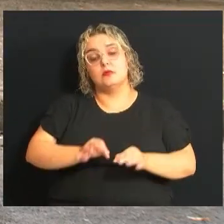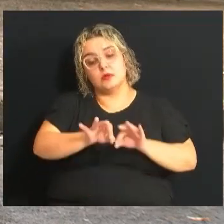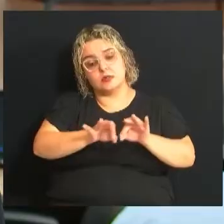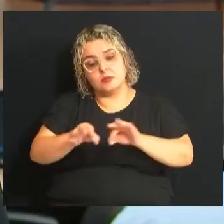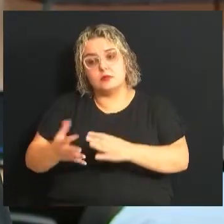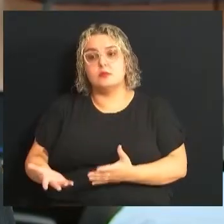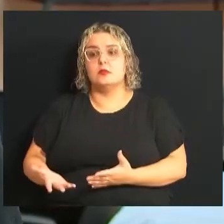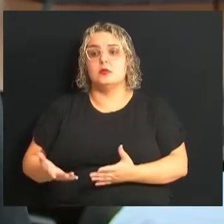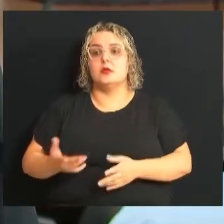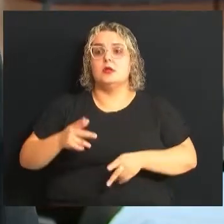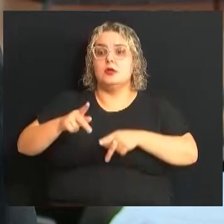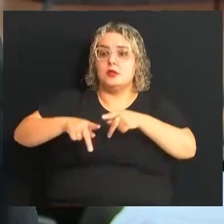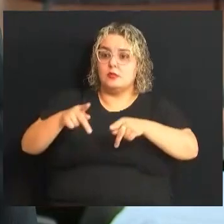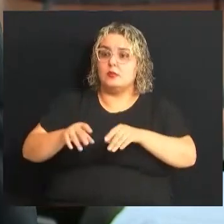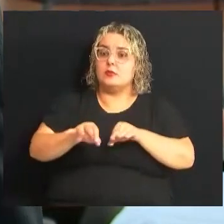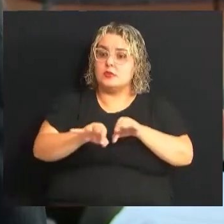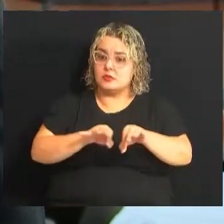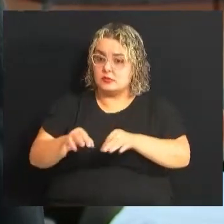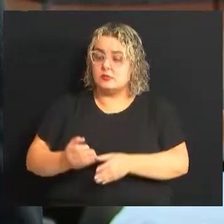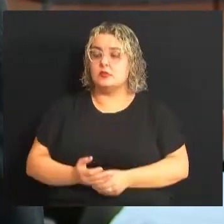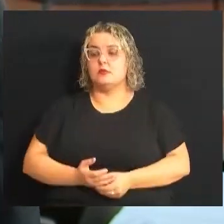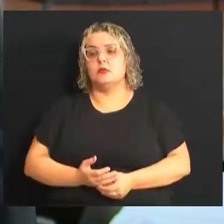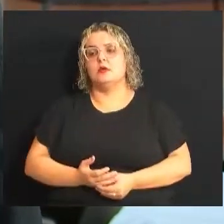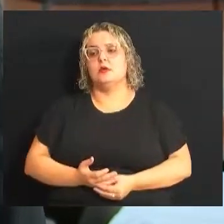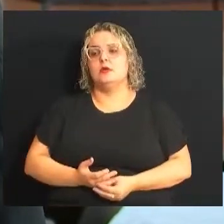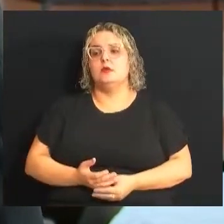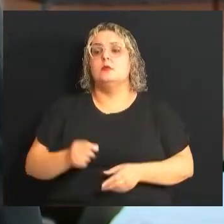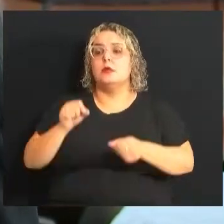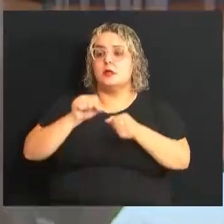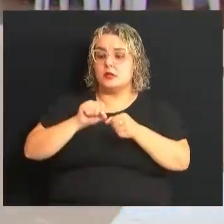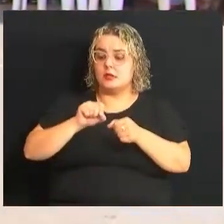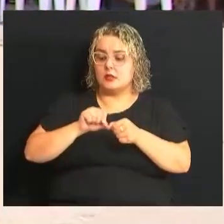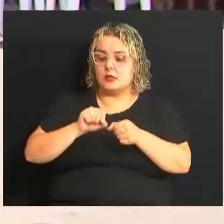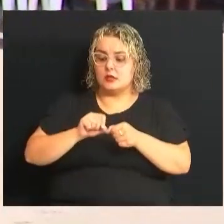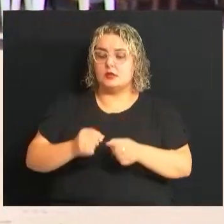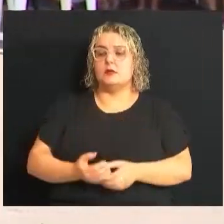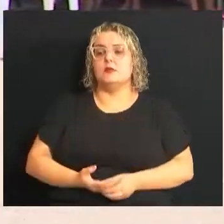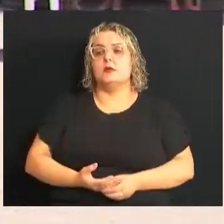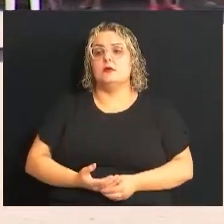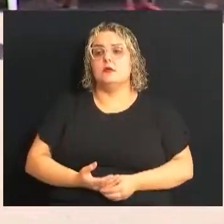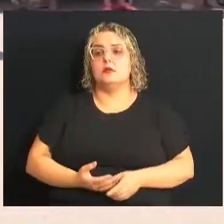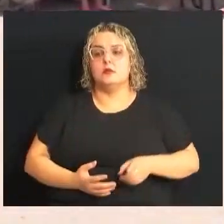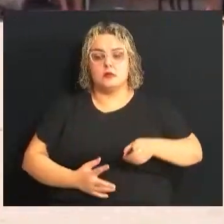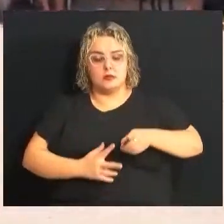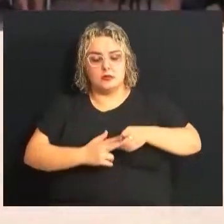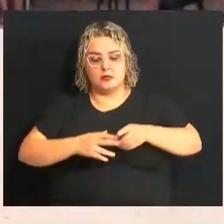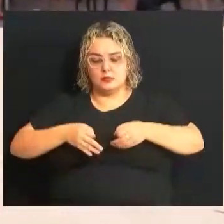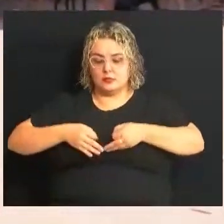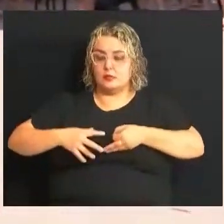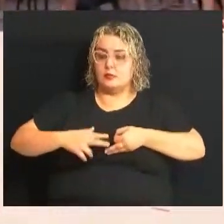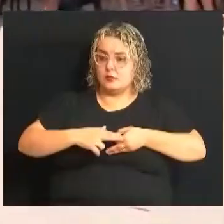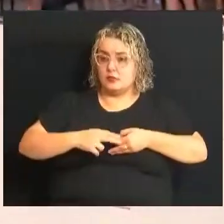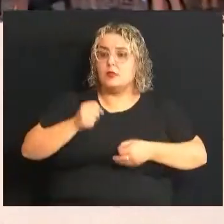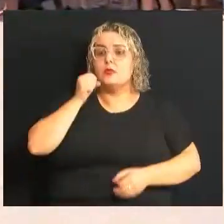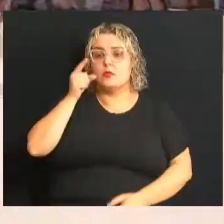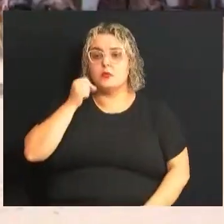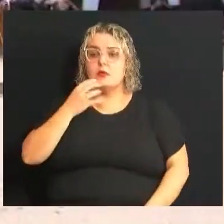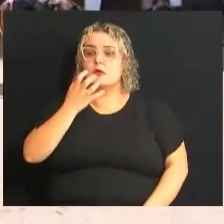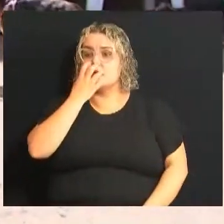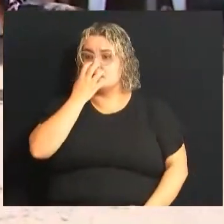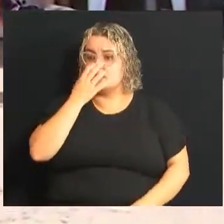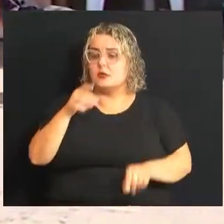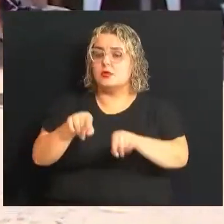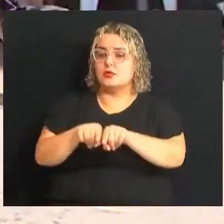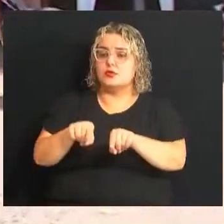atendimento Fazer um planejamento e a população também se preparar para que seja feita a castração dos seus